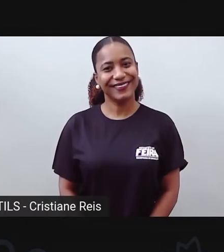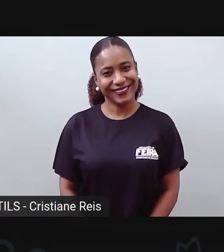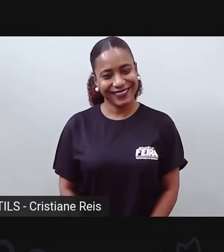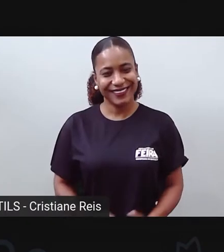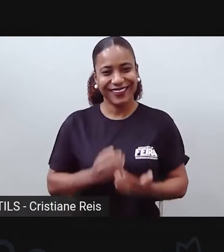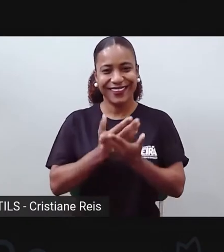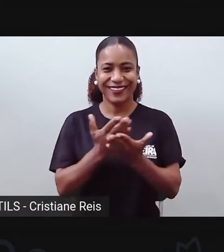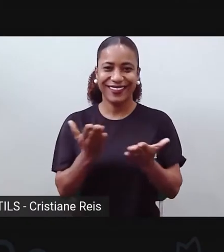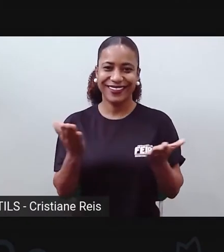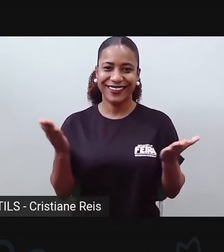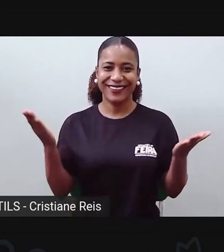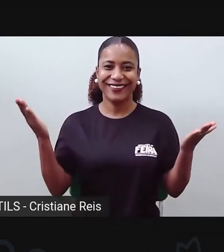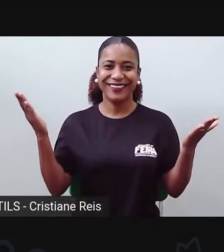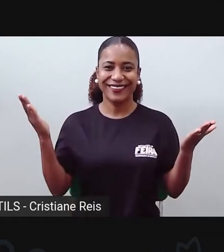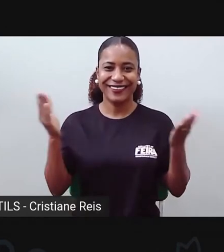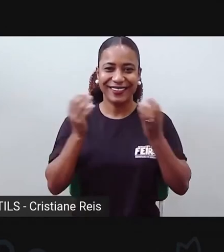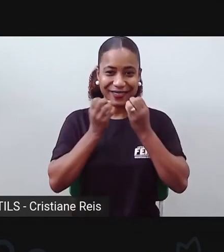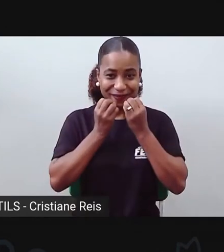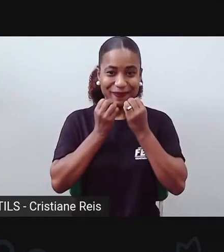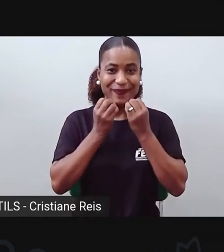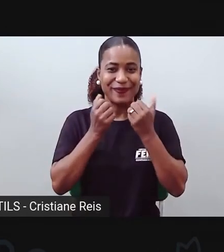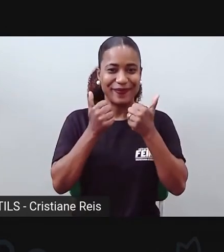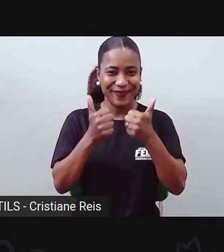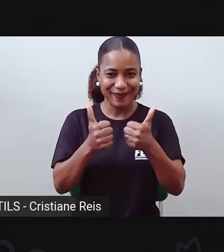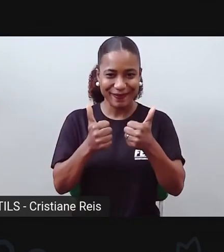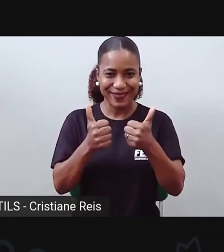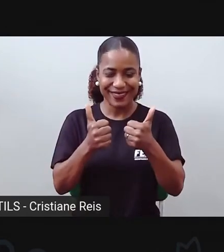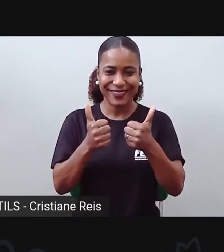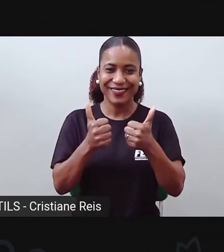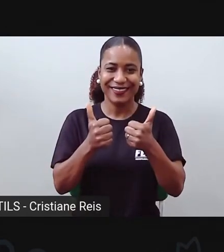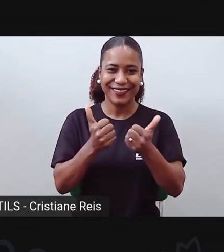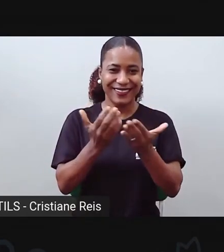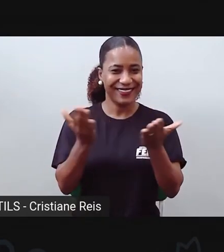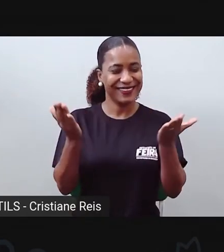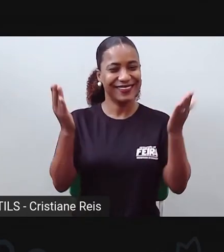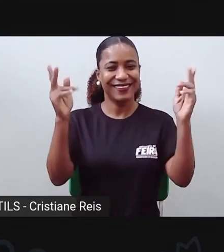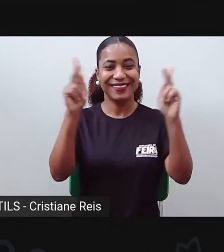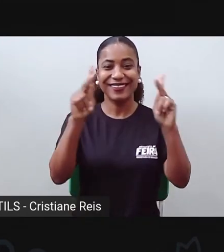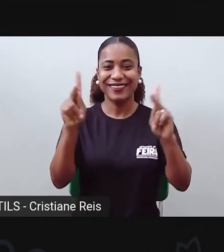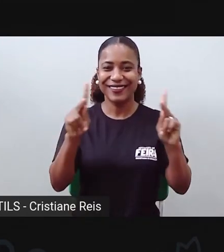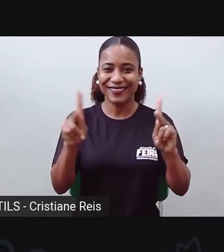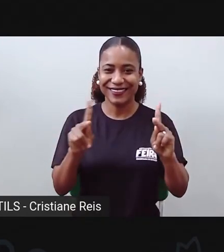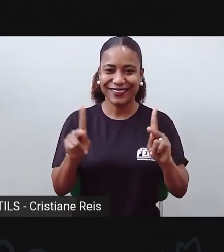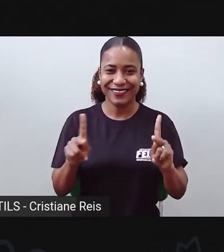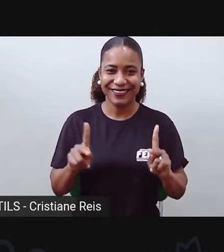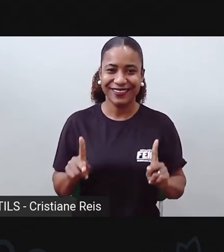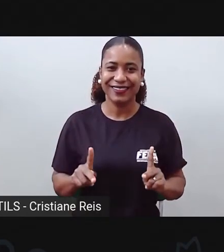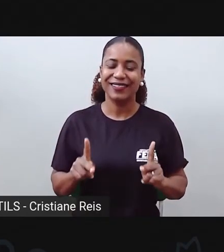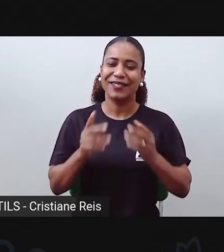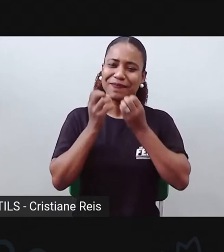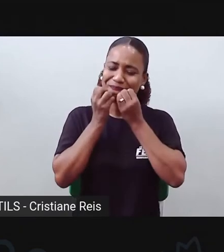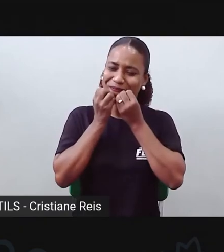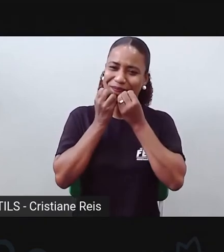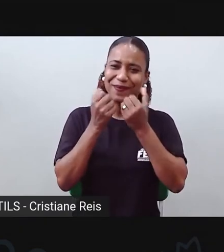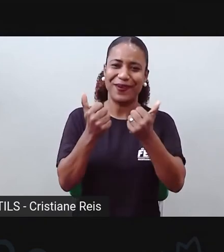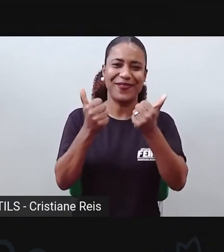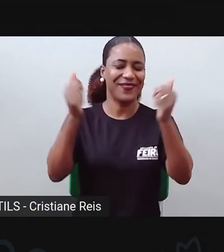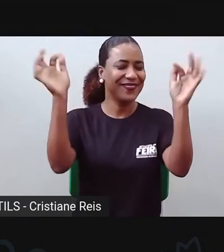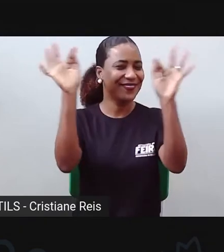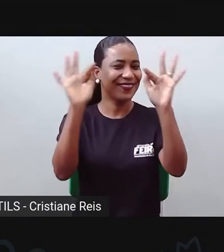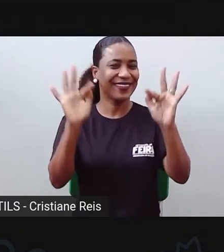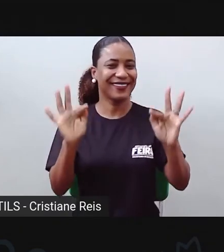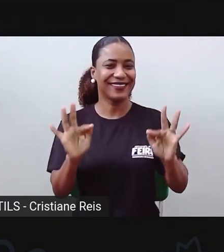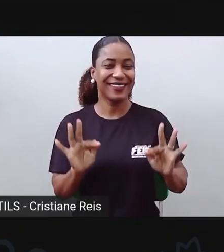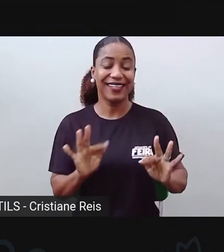Olá, meus amores! Muita paz pra vocês, muita energia positiva, muito